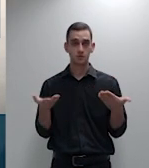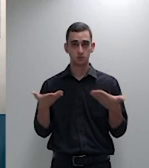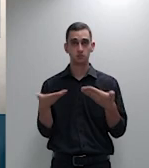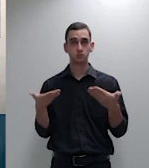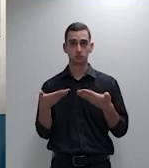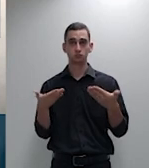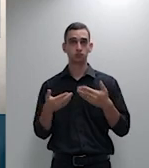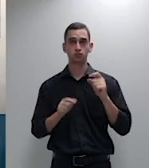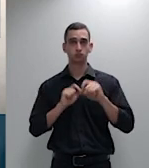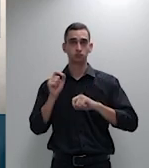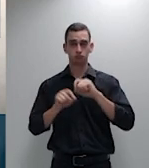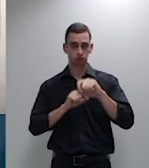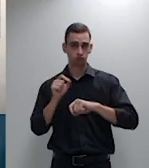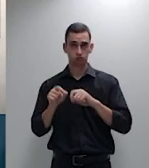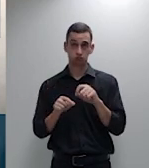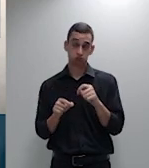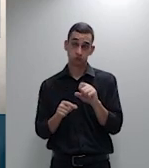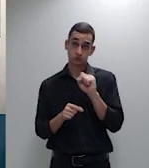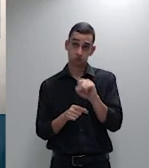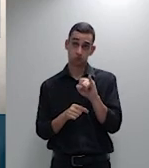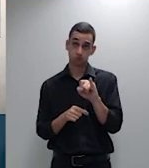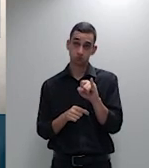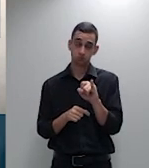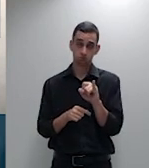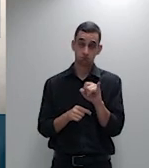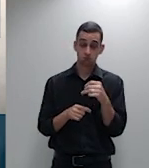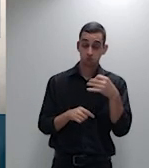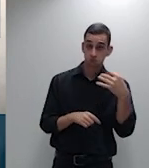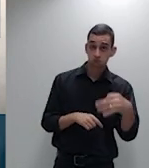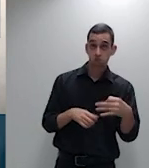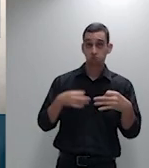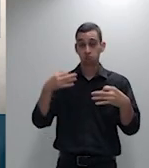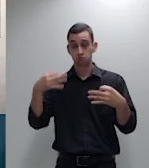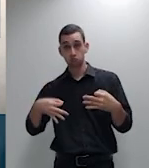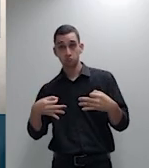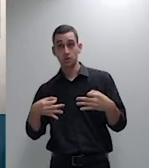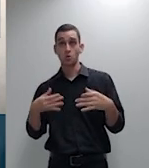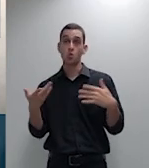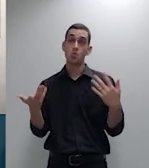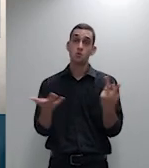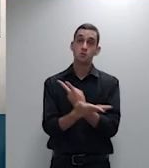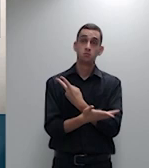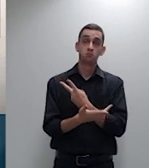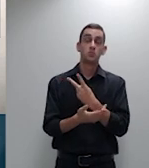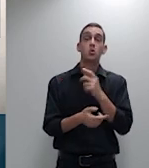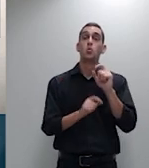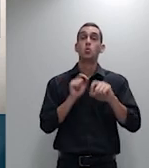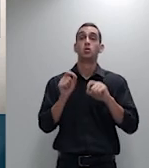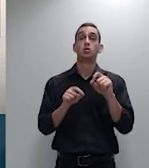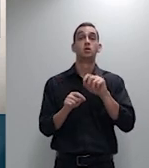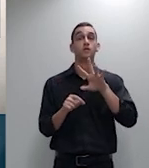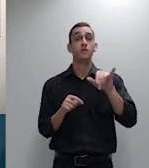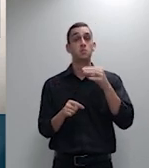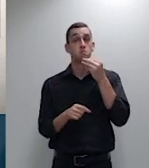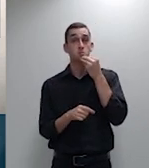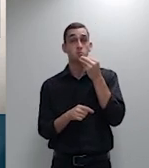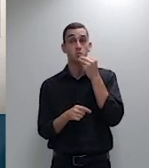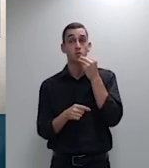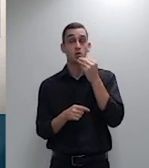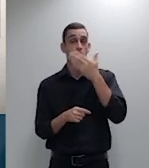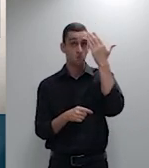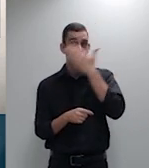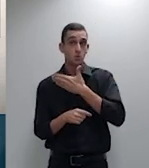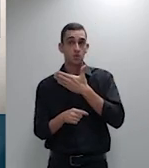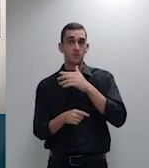a ser considerada em procedente ação ou subsidiariamente para que seja possível comprovar em liquidação mediante